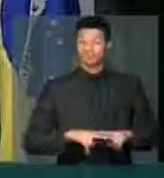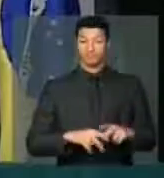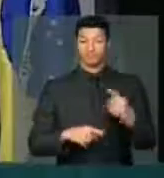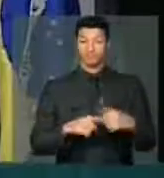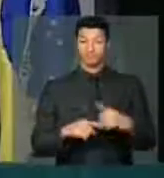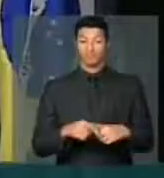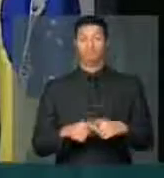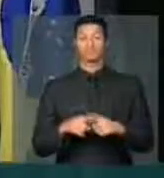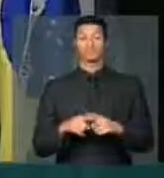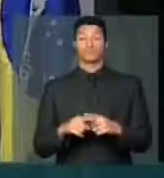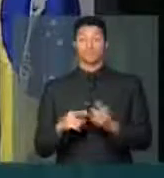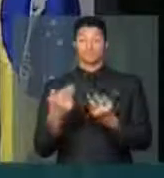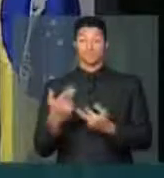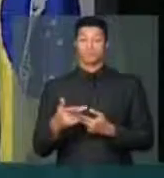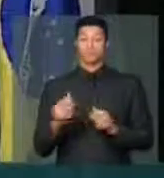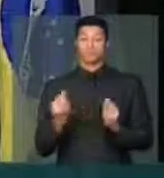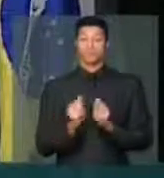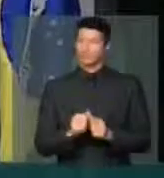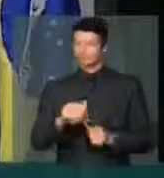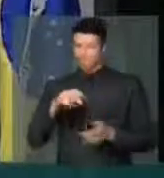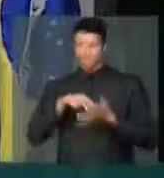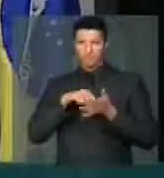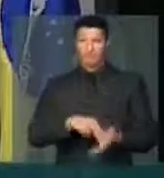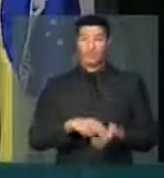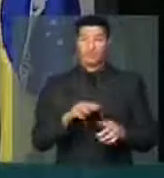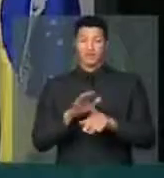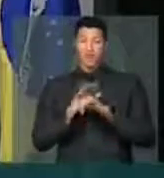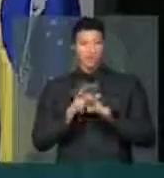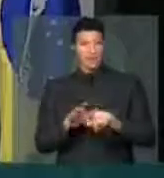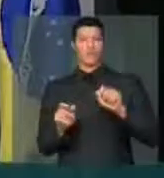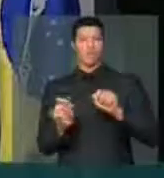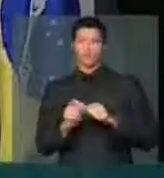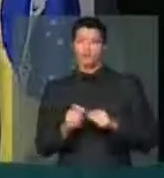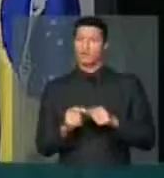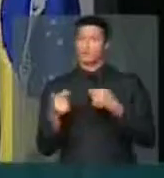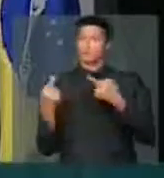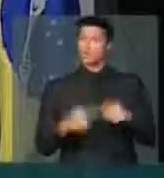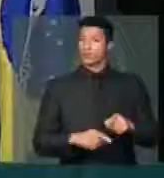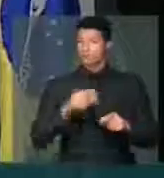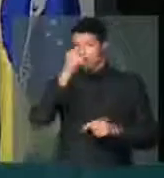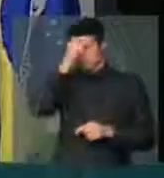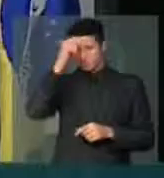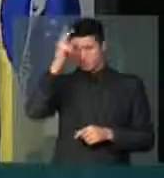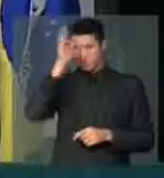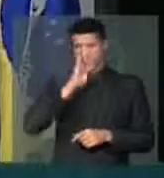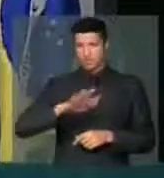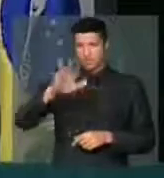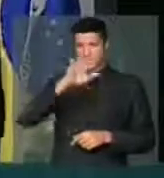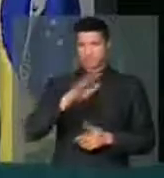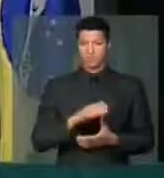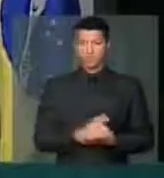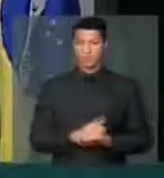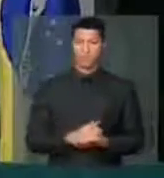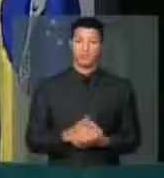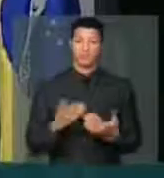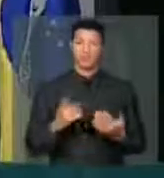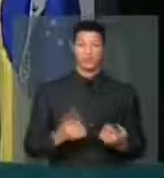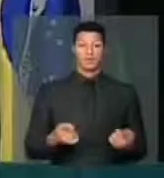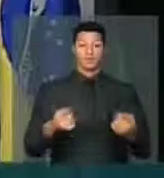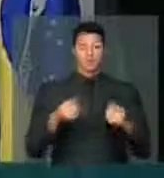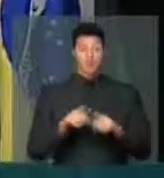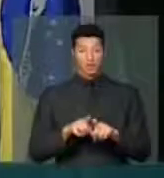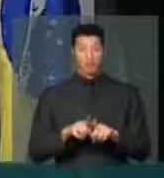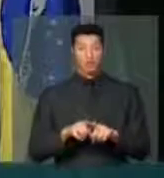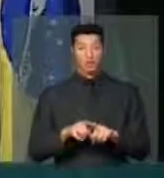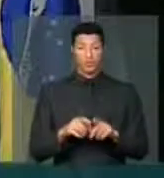porque assim, com rigor, é que a lei age contra os prefeitos do interior do Brasil. Entretanto,